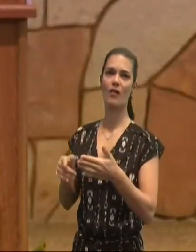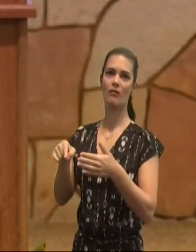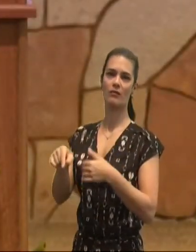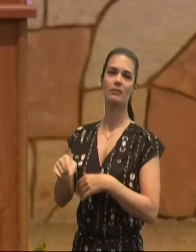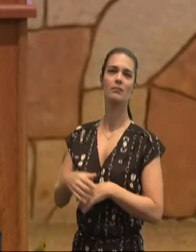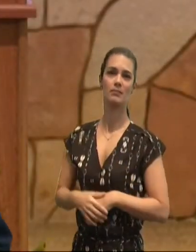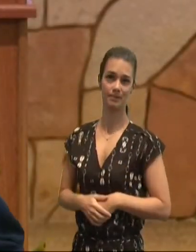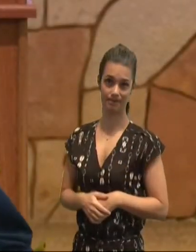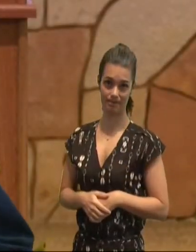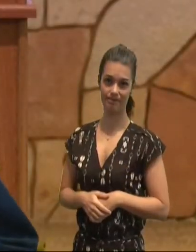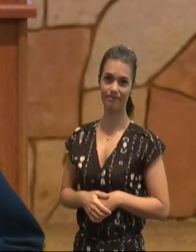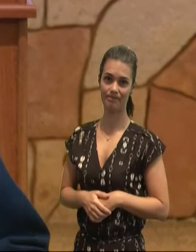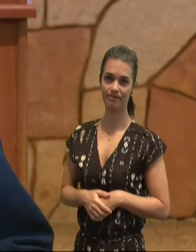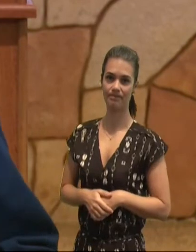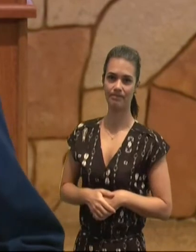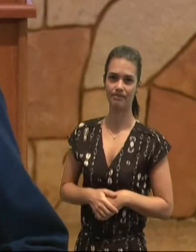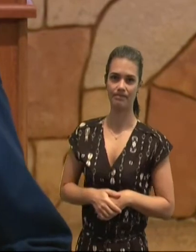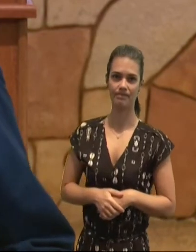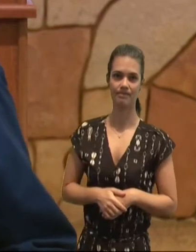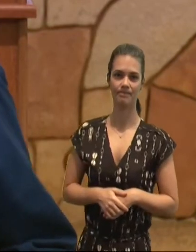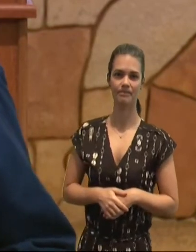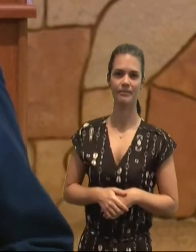essa deve ser a nossa postura,